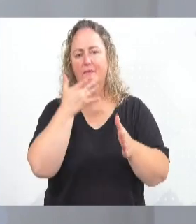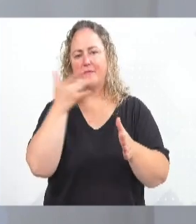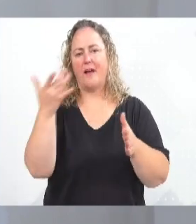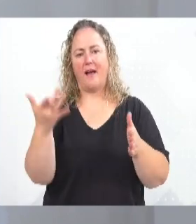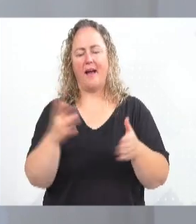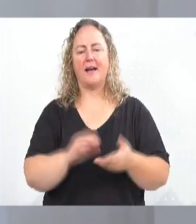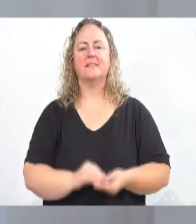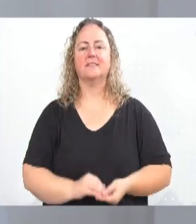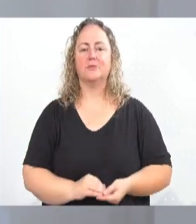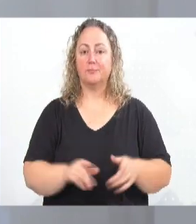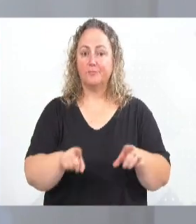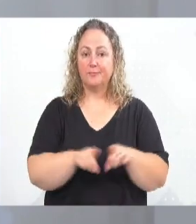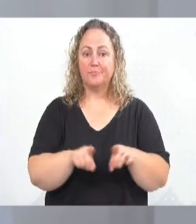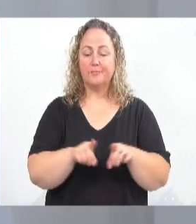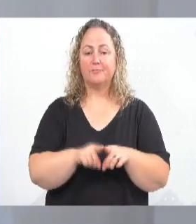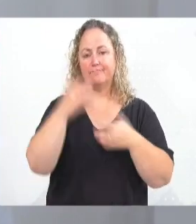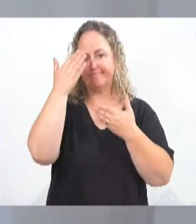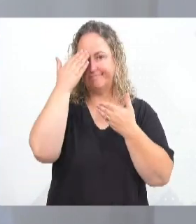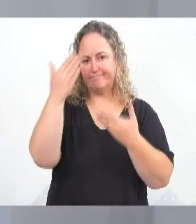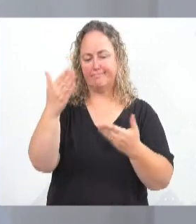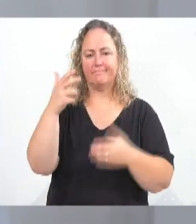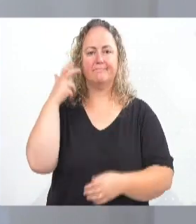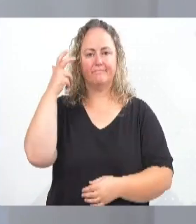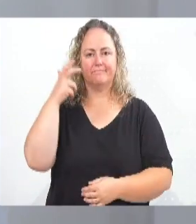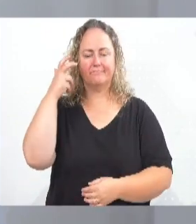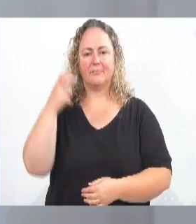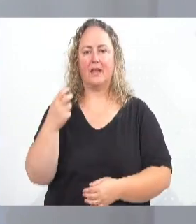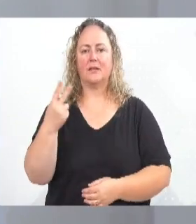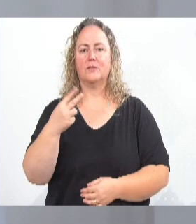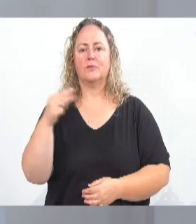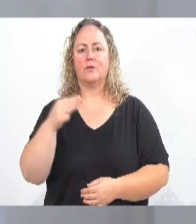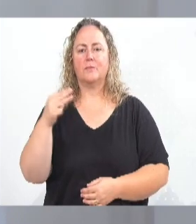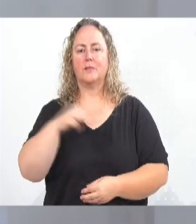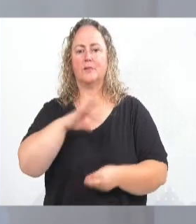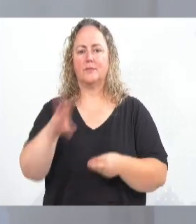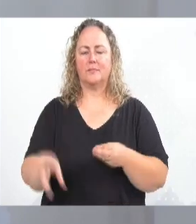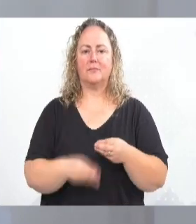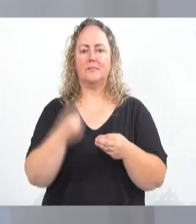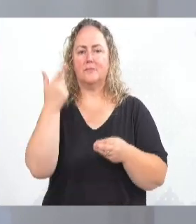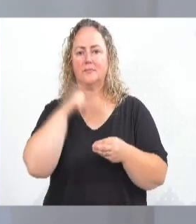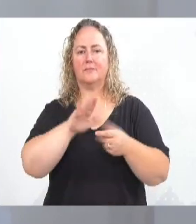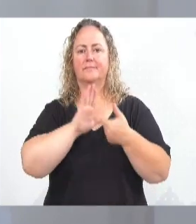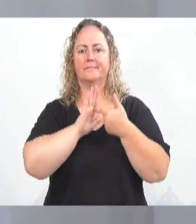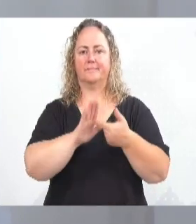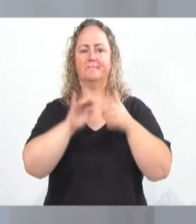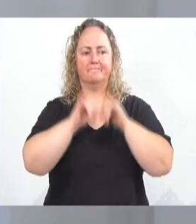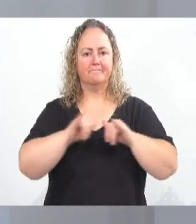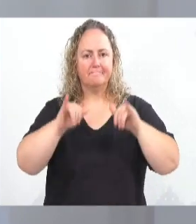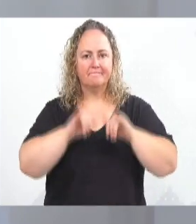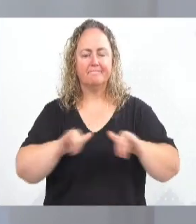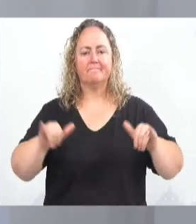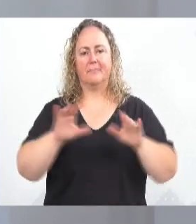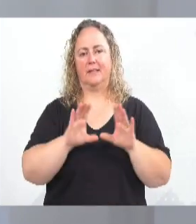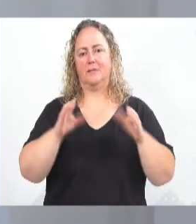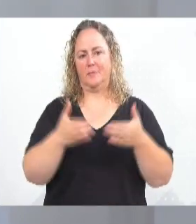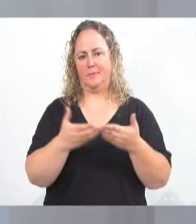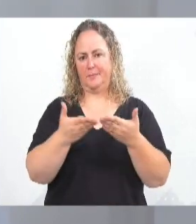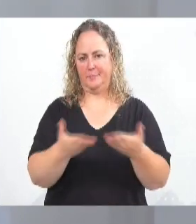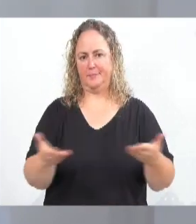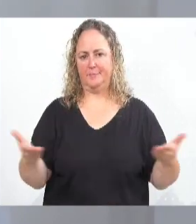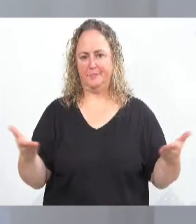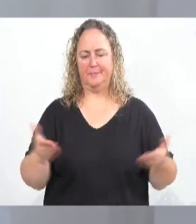agradecer ao vereador Alemão, que cedeu dois minutos para mim, poder trazer essas demandas para a comunidade, que é importante. Então,